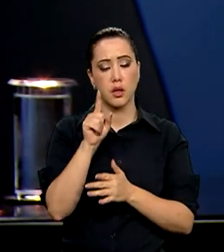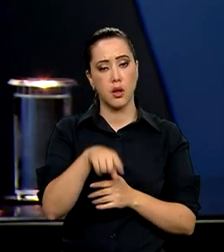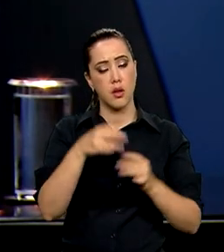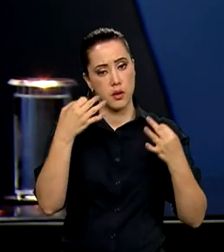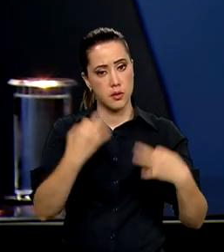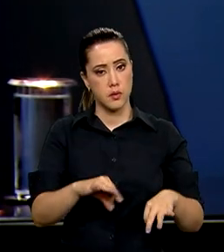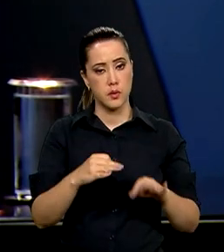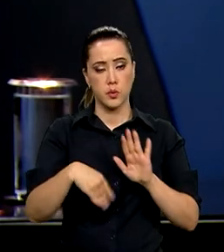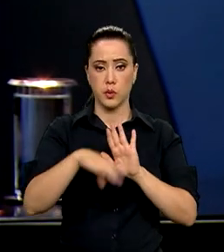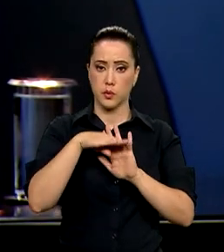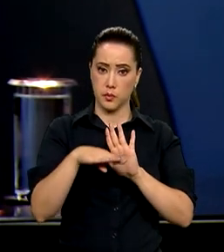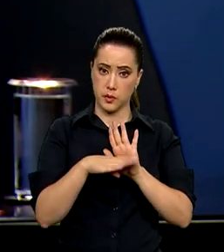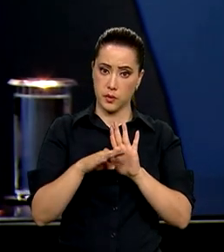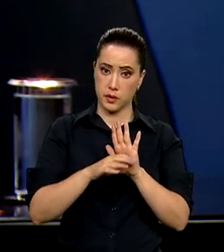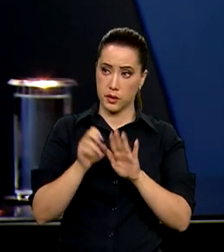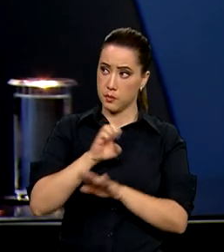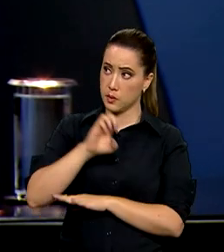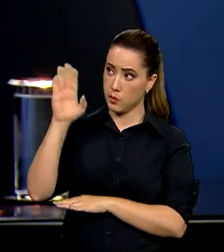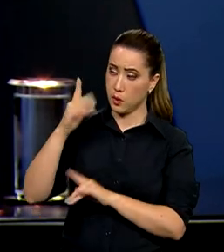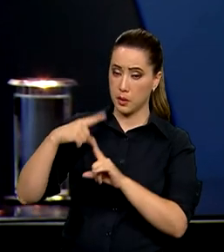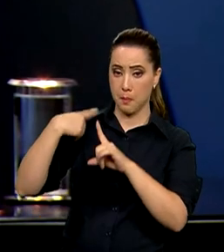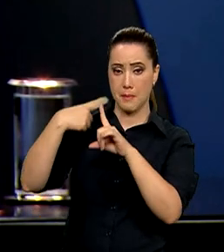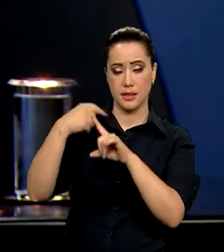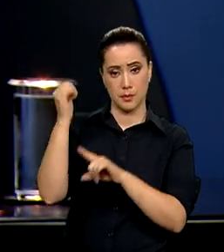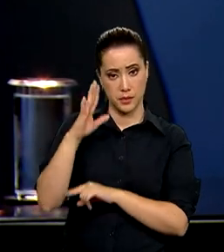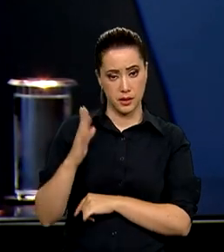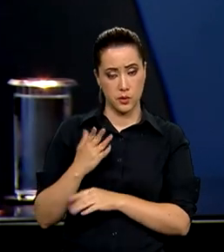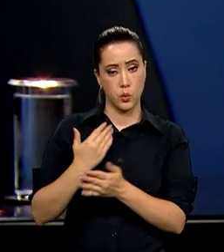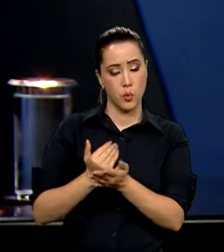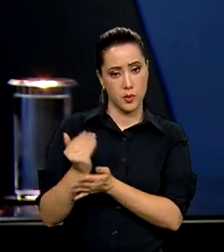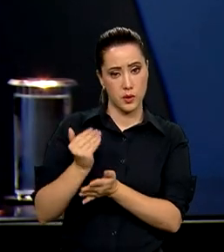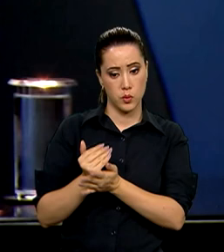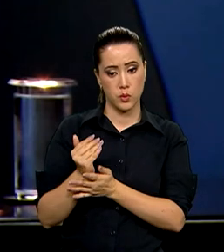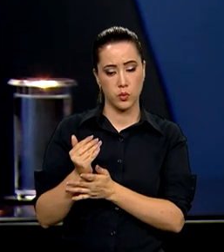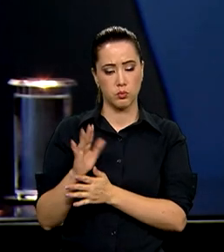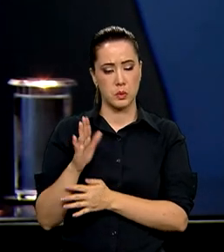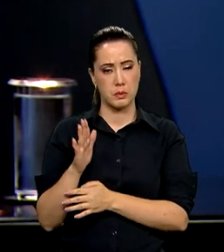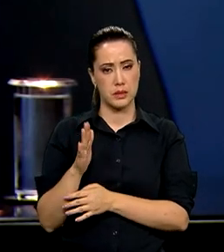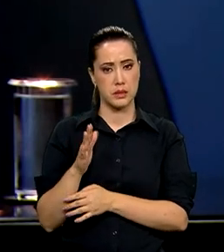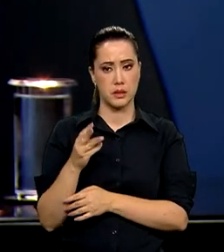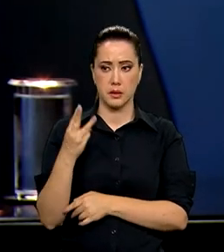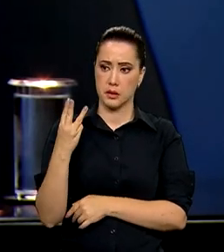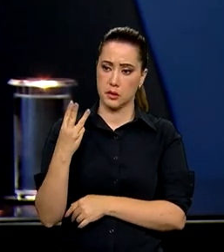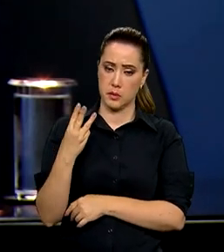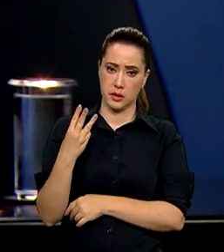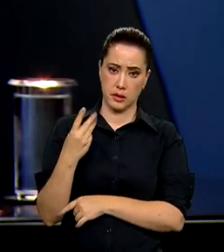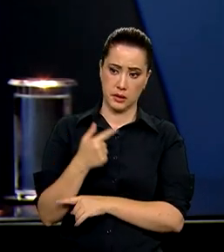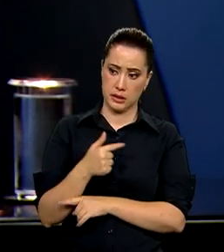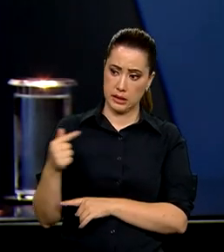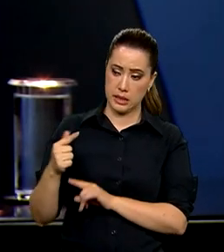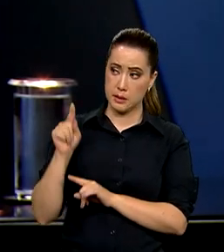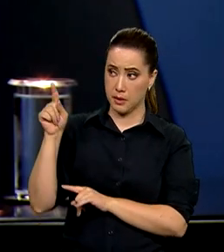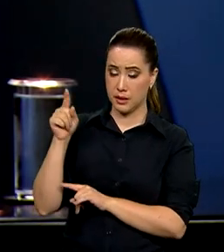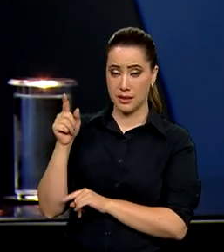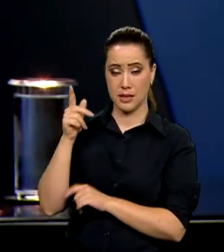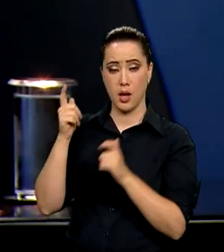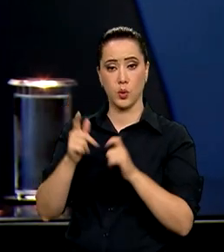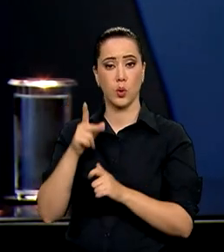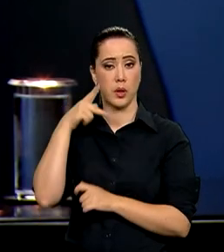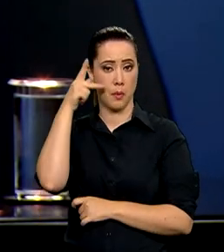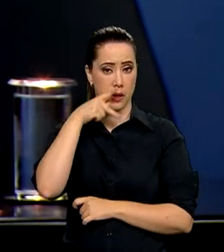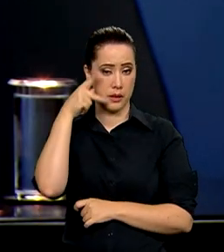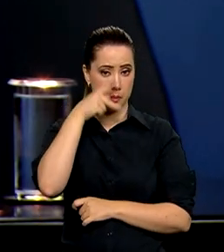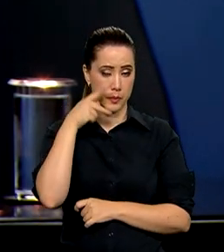justamente o programa Exporta Mais Brasil, que foi lançado há cerca de três semanas na Paraíba. E é um